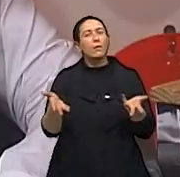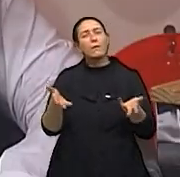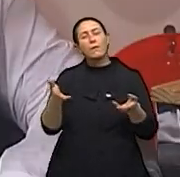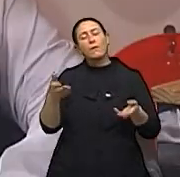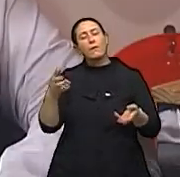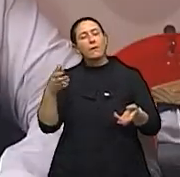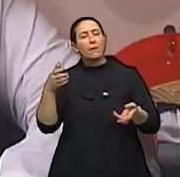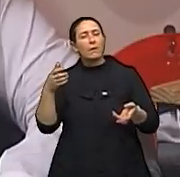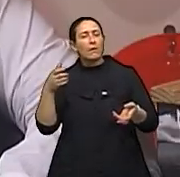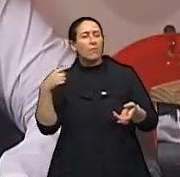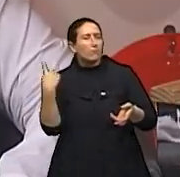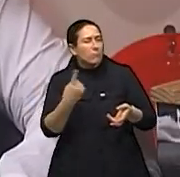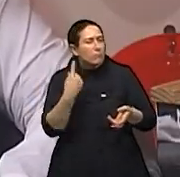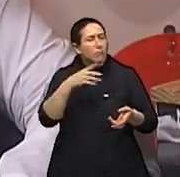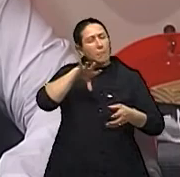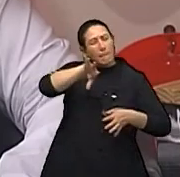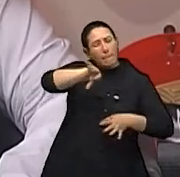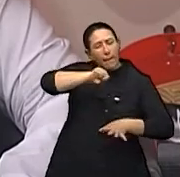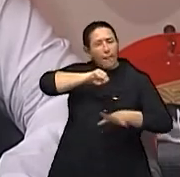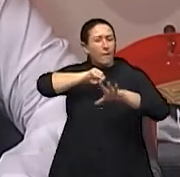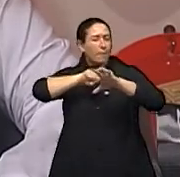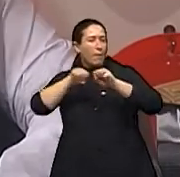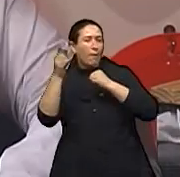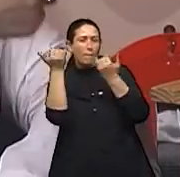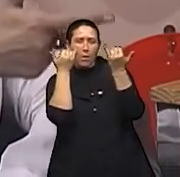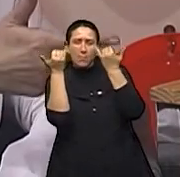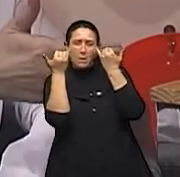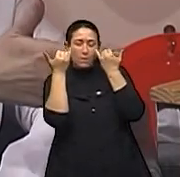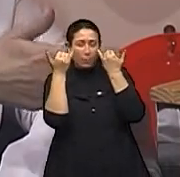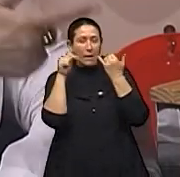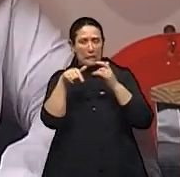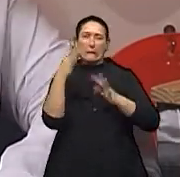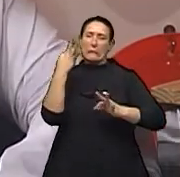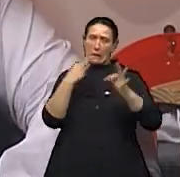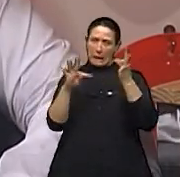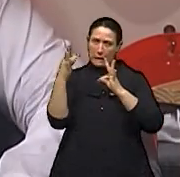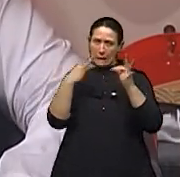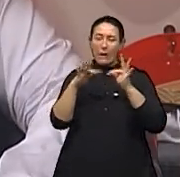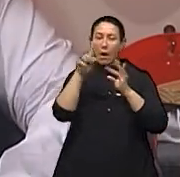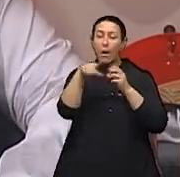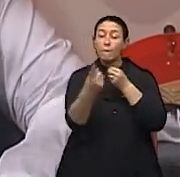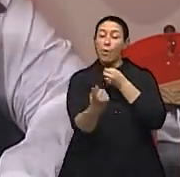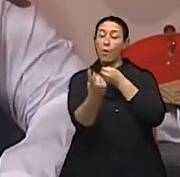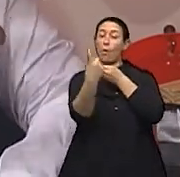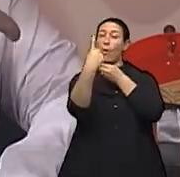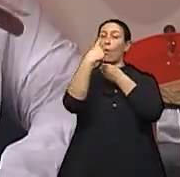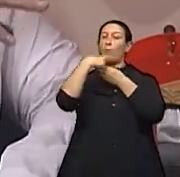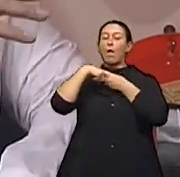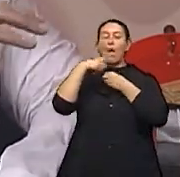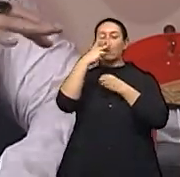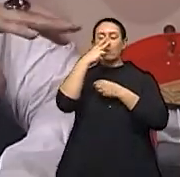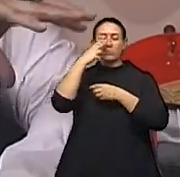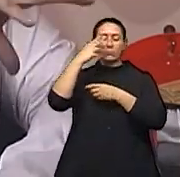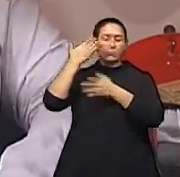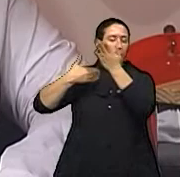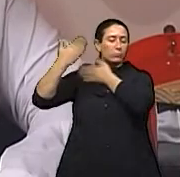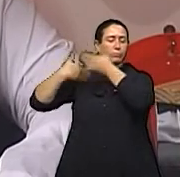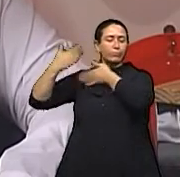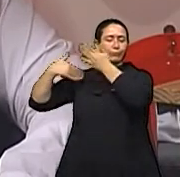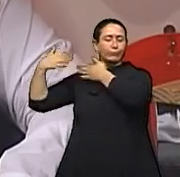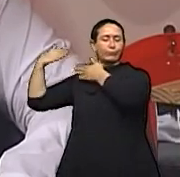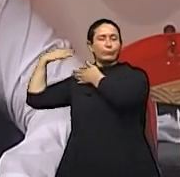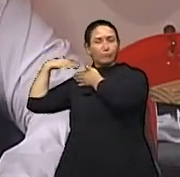coletando essas informações, utilizando essa técnica que é a regressão. Nós vamos construindo através da